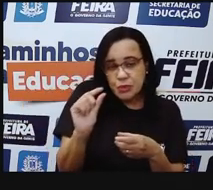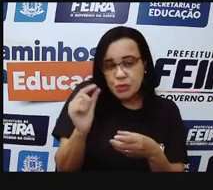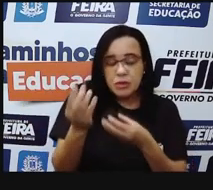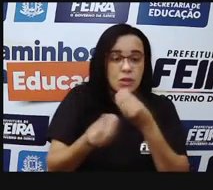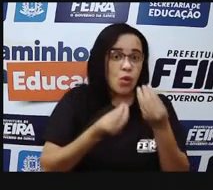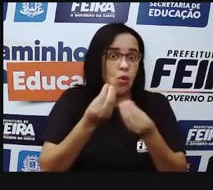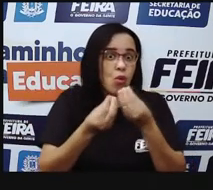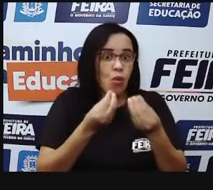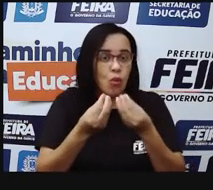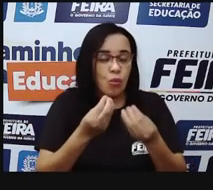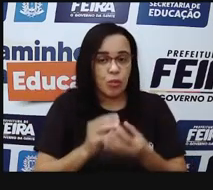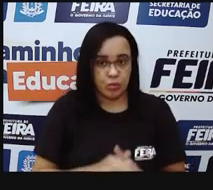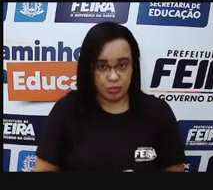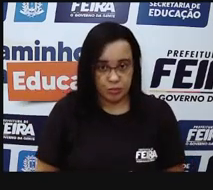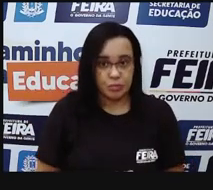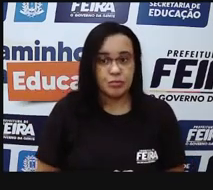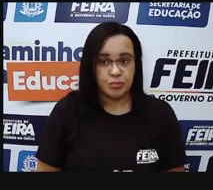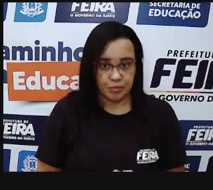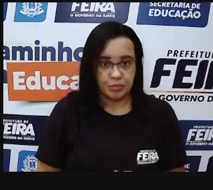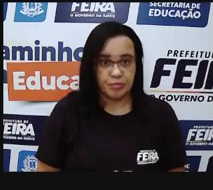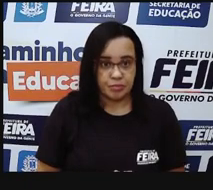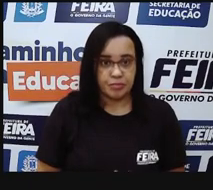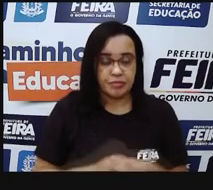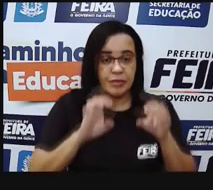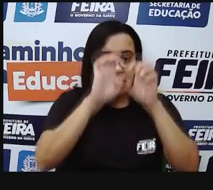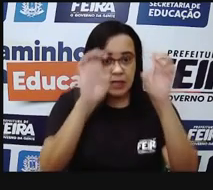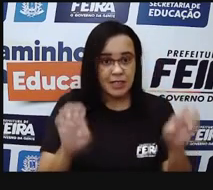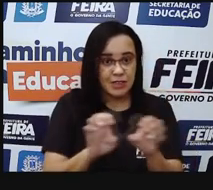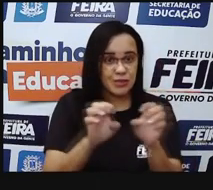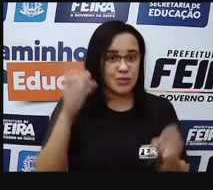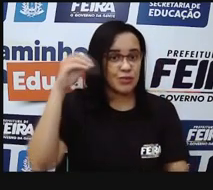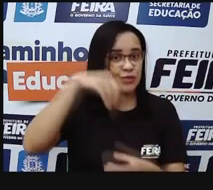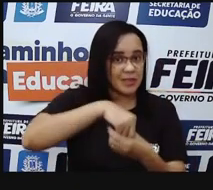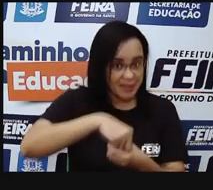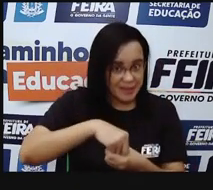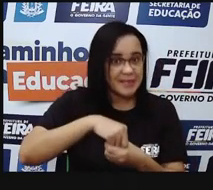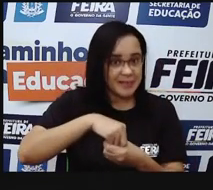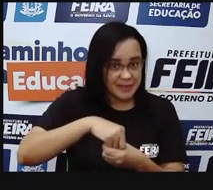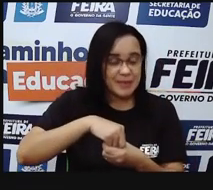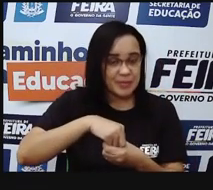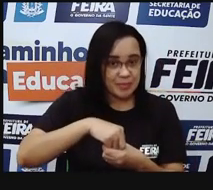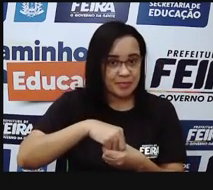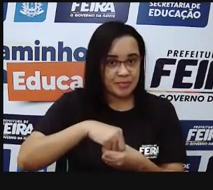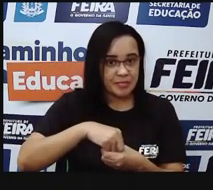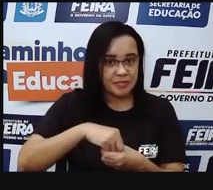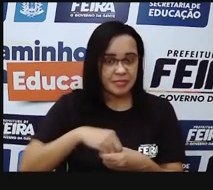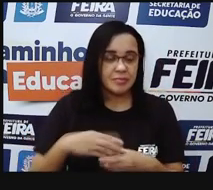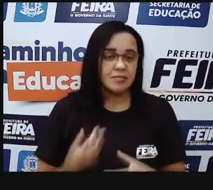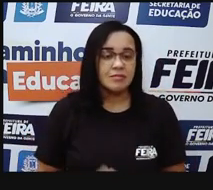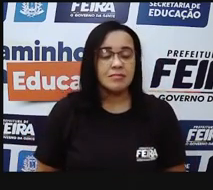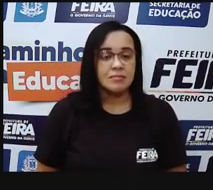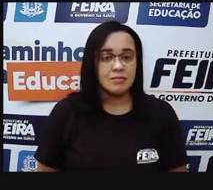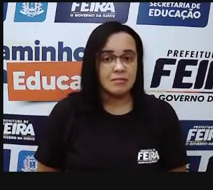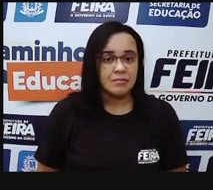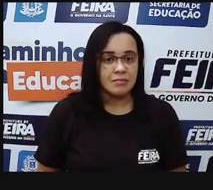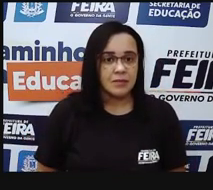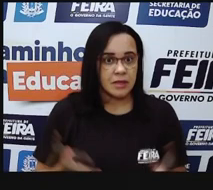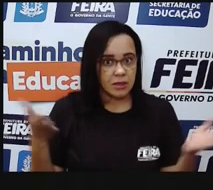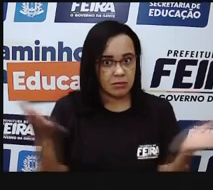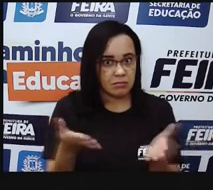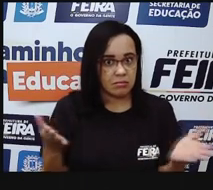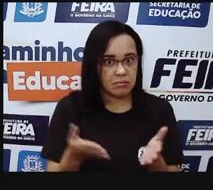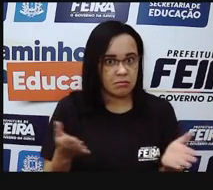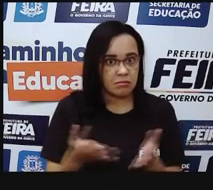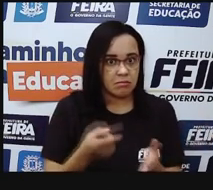algumas outras estruturas que nós vamos ver agora, e isso vai fazer com que gere uma